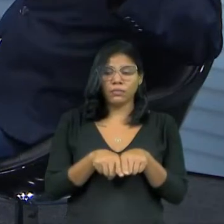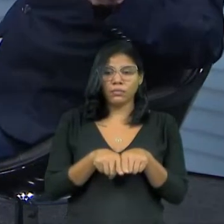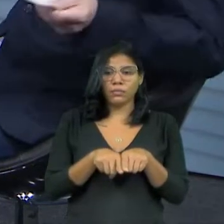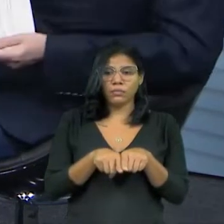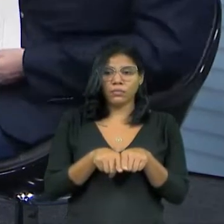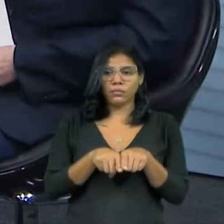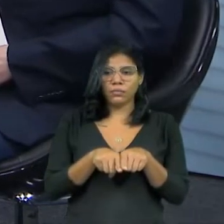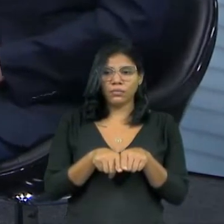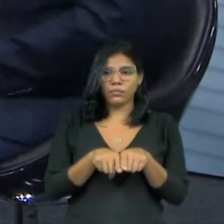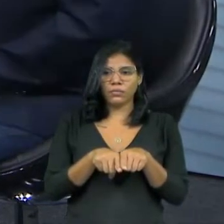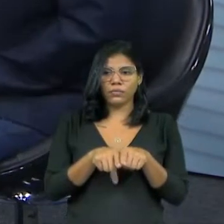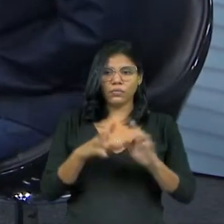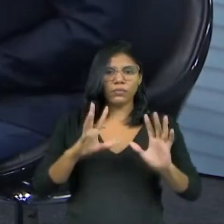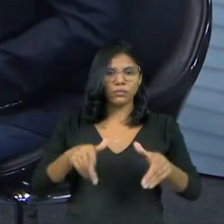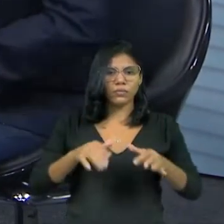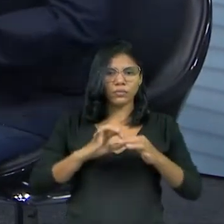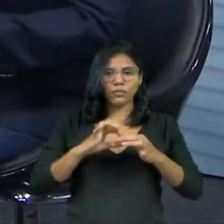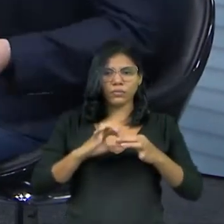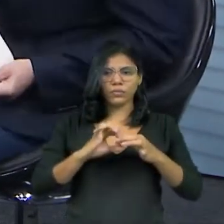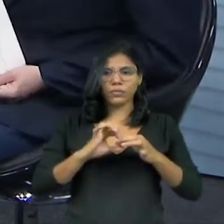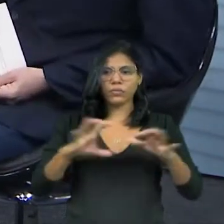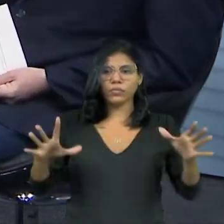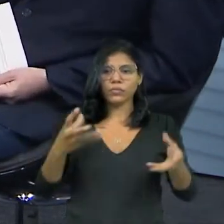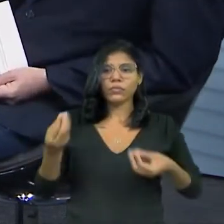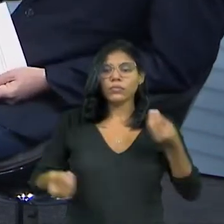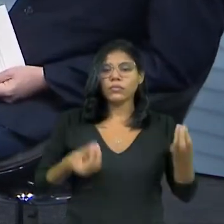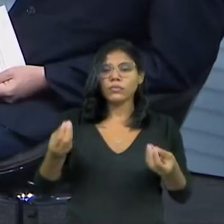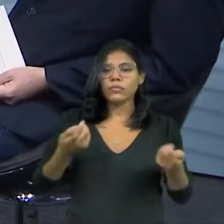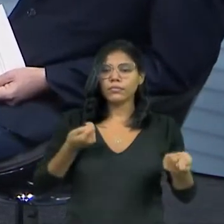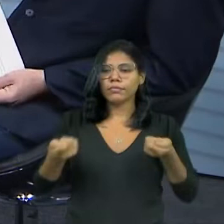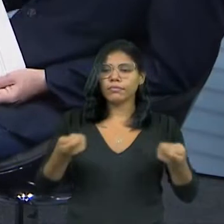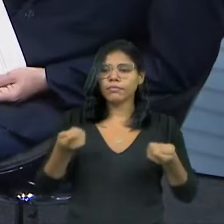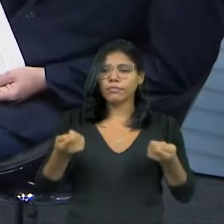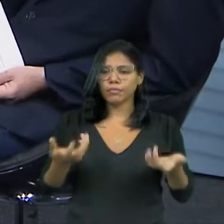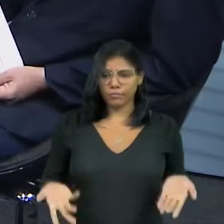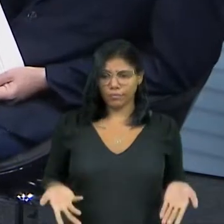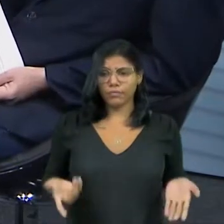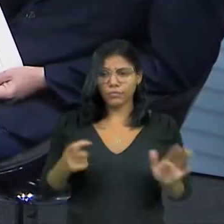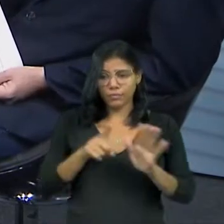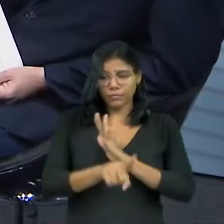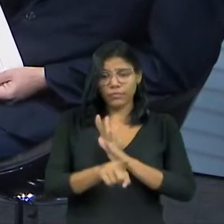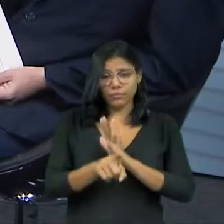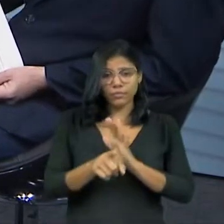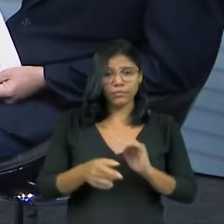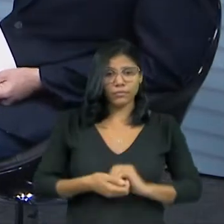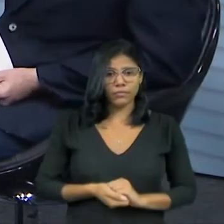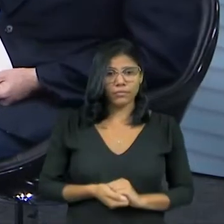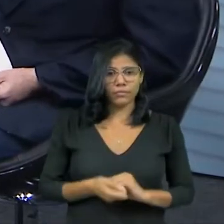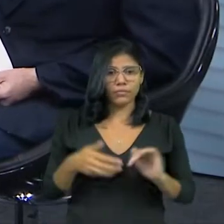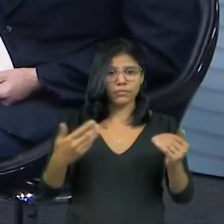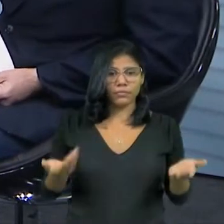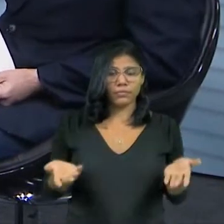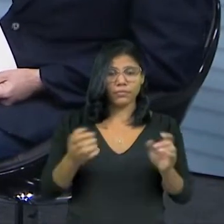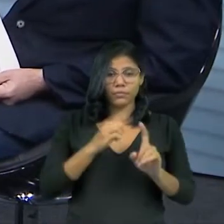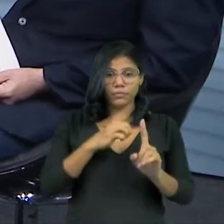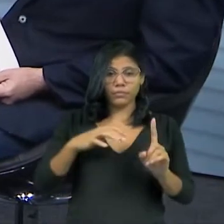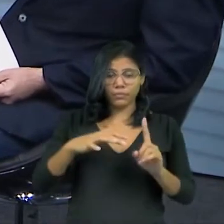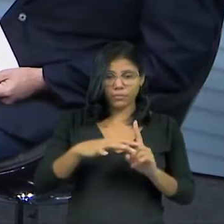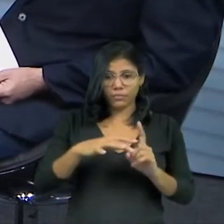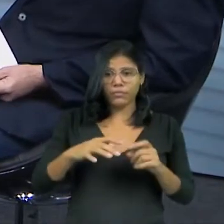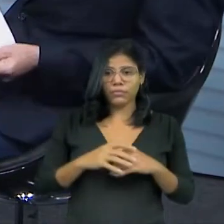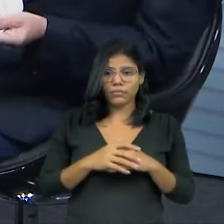Está tudo liberado nas redes sociais. Como é que a se controlará isso? Essa é a grande pergunta que eu faço. A questão das redes sociais...